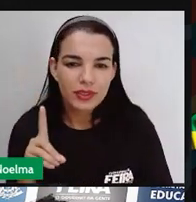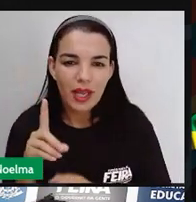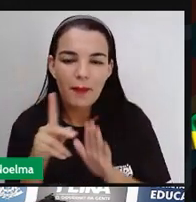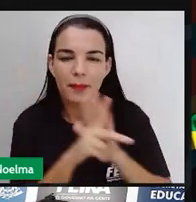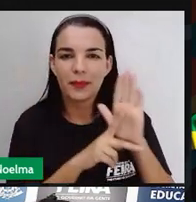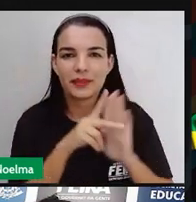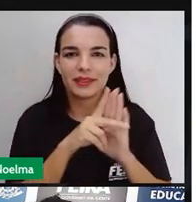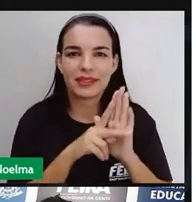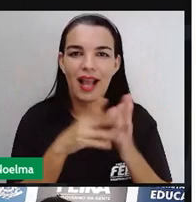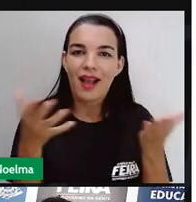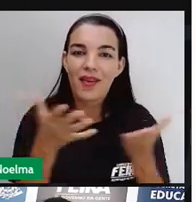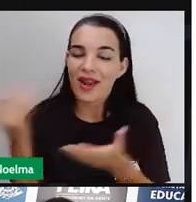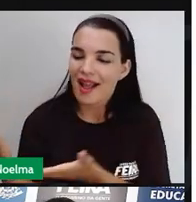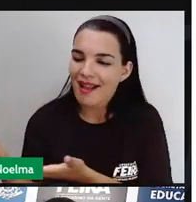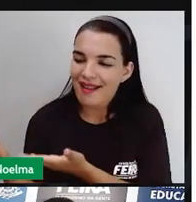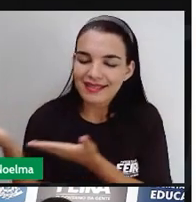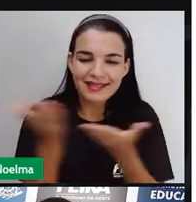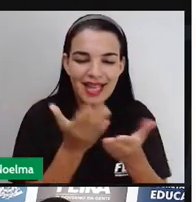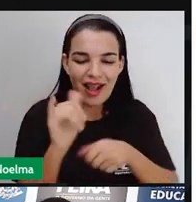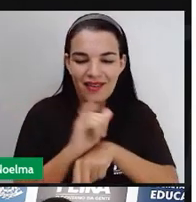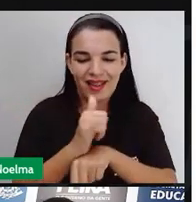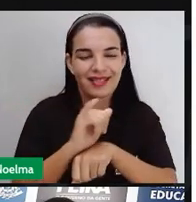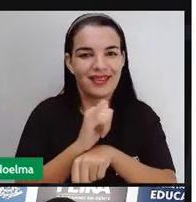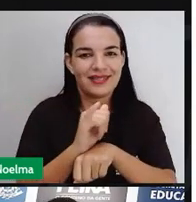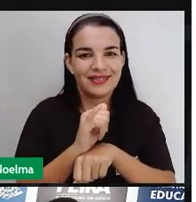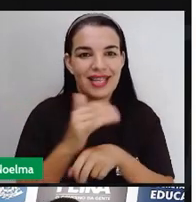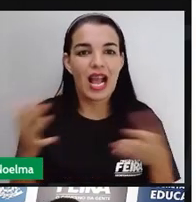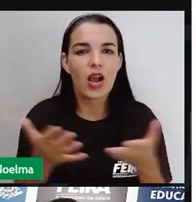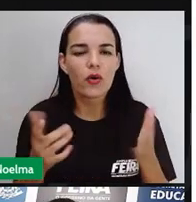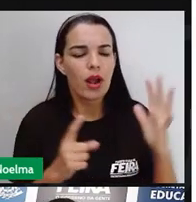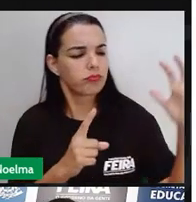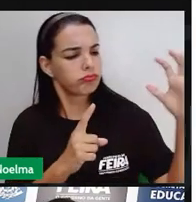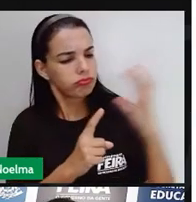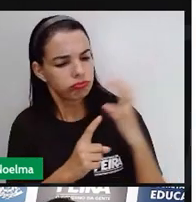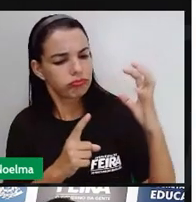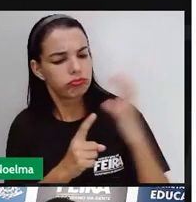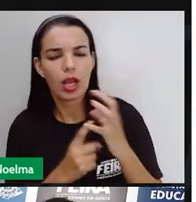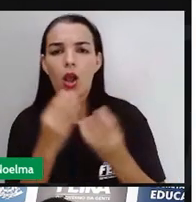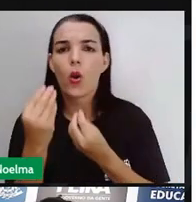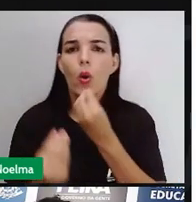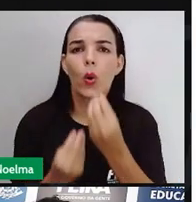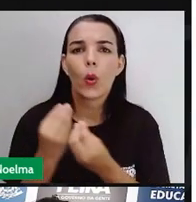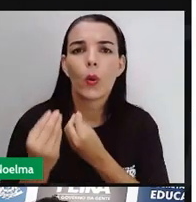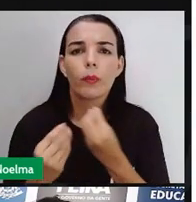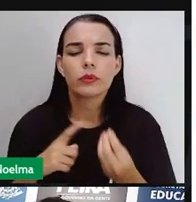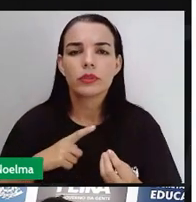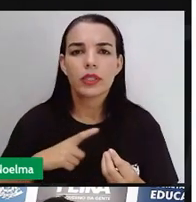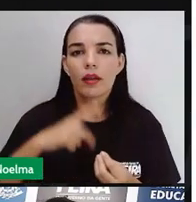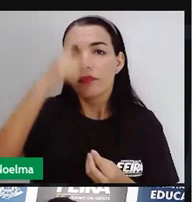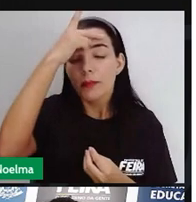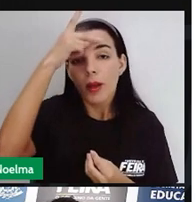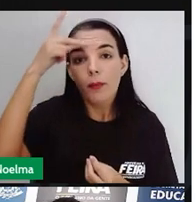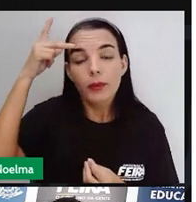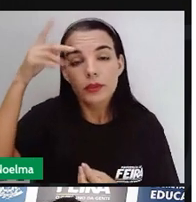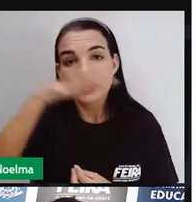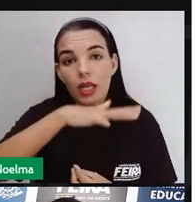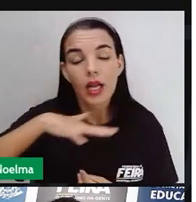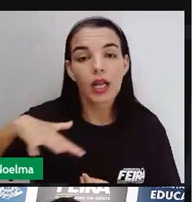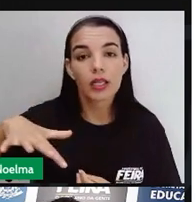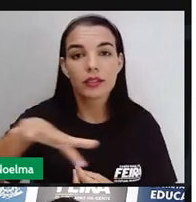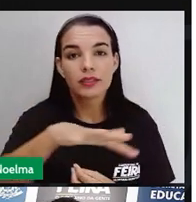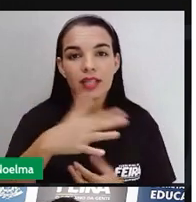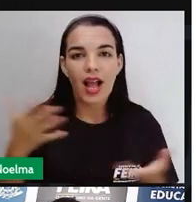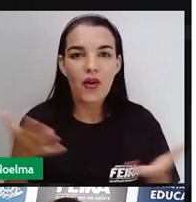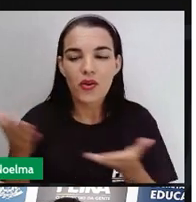aqui no nosso canal. E vamos falar um pouquinho sobre a formação do povo brasileiro. A Pró convidou aqui a turma